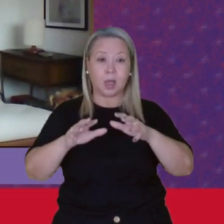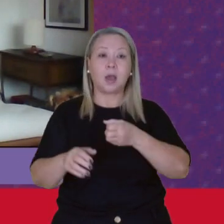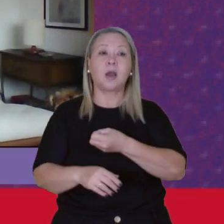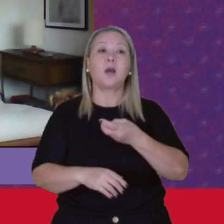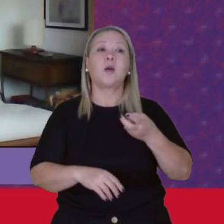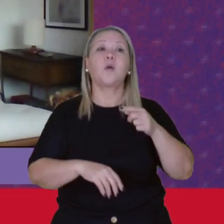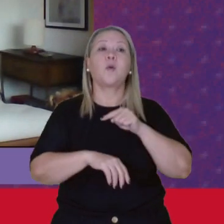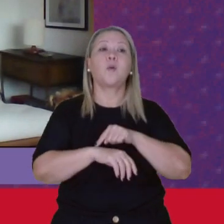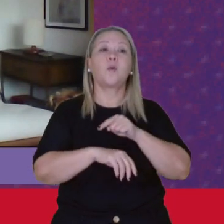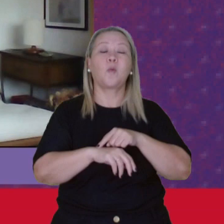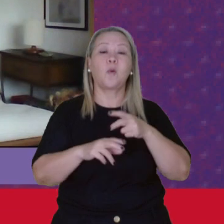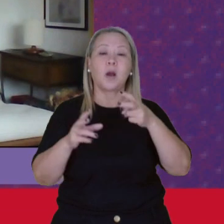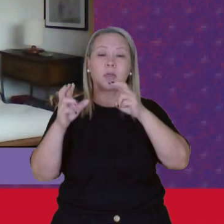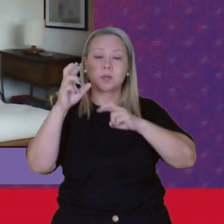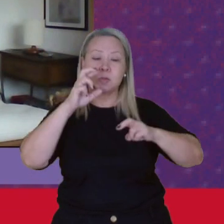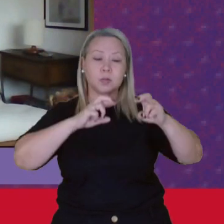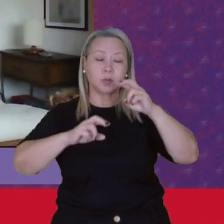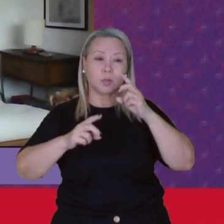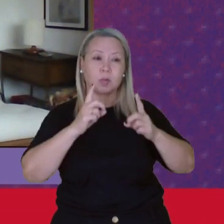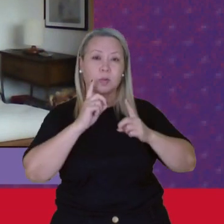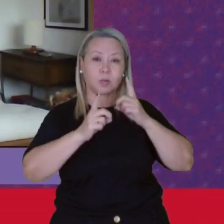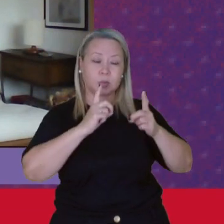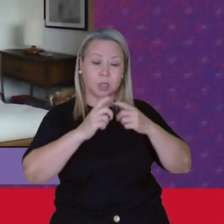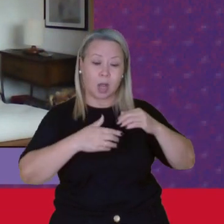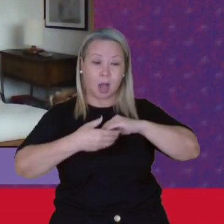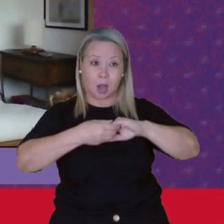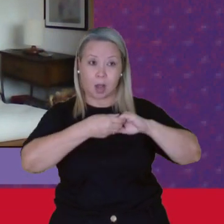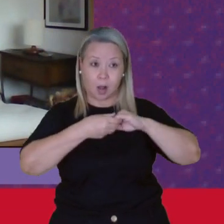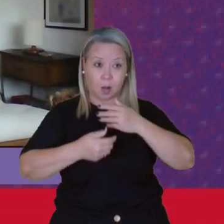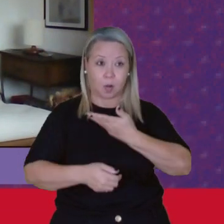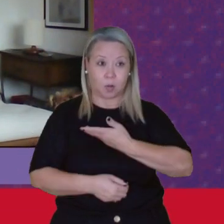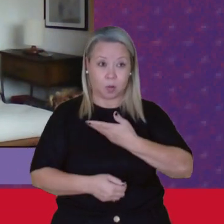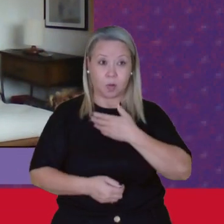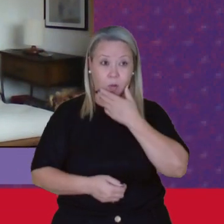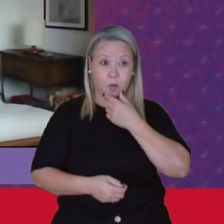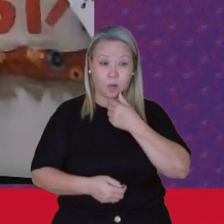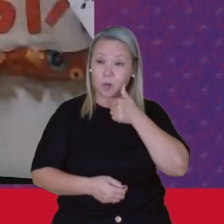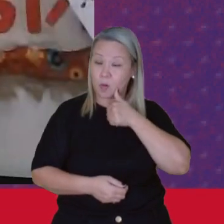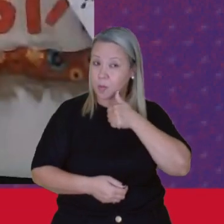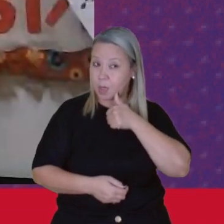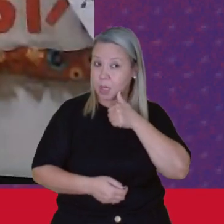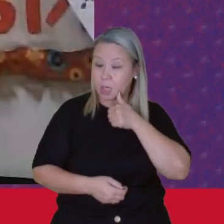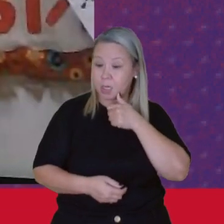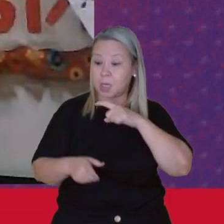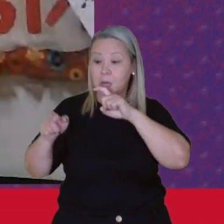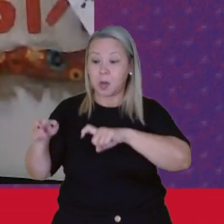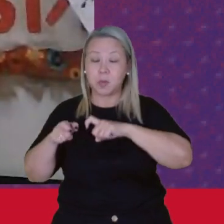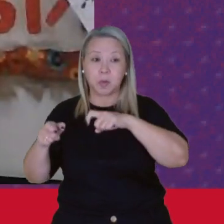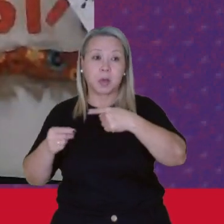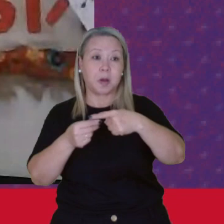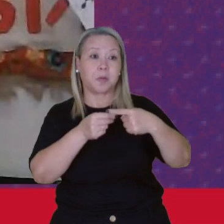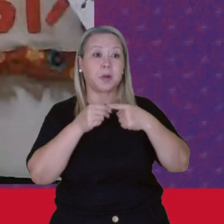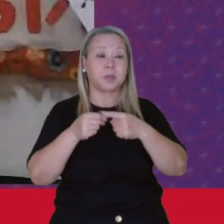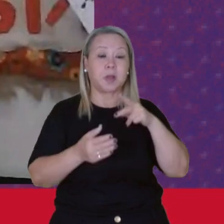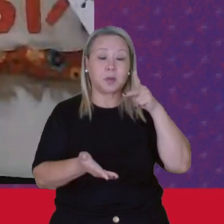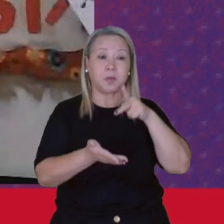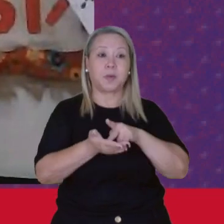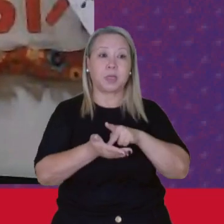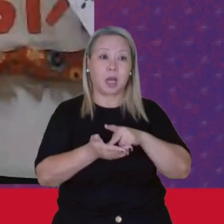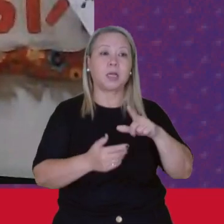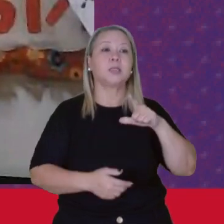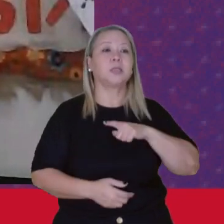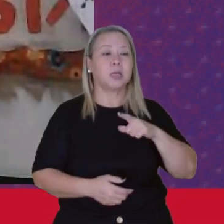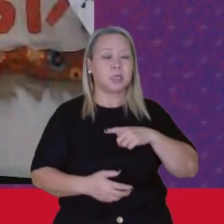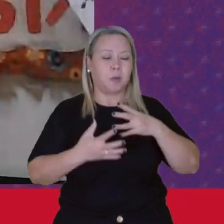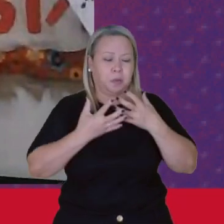na observação E no diálogo Com as companheiras Que independente De estar no campo Na cidade Efetivamente Houve